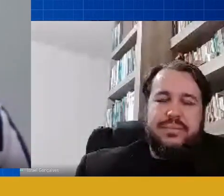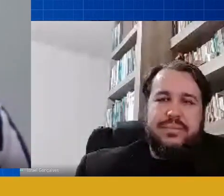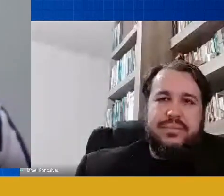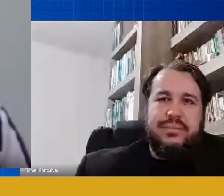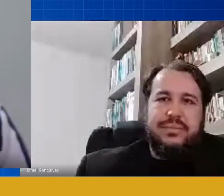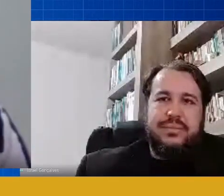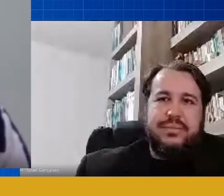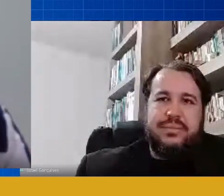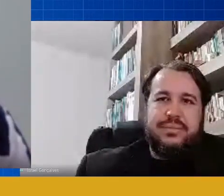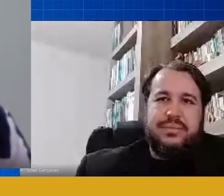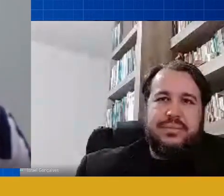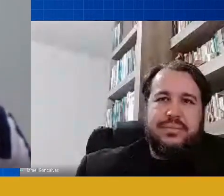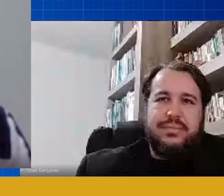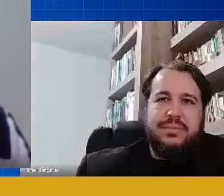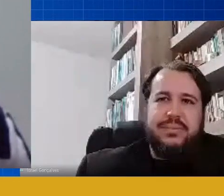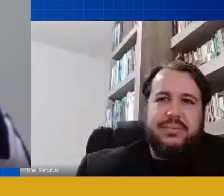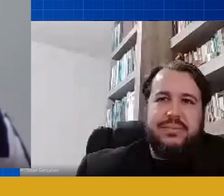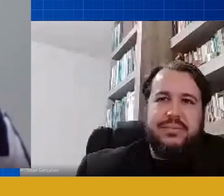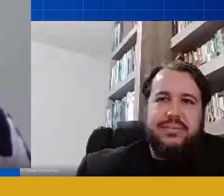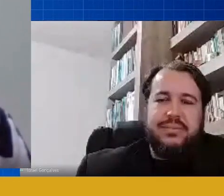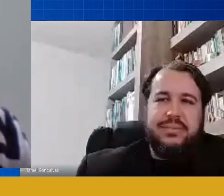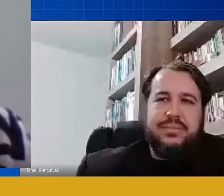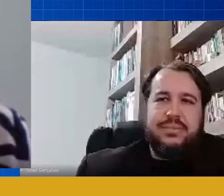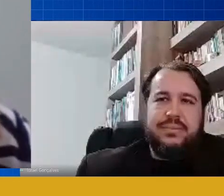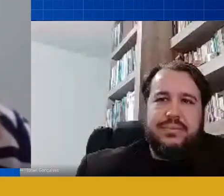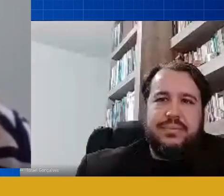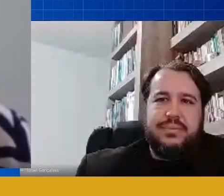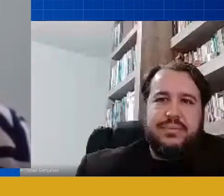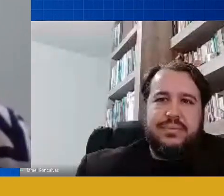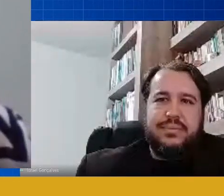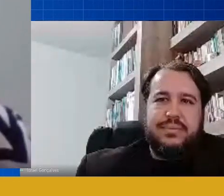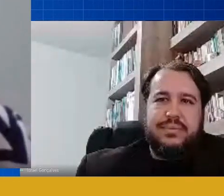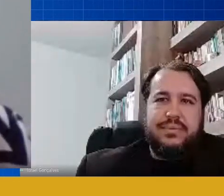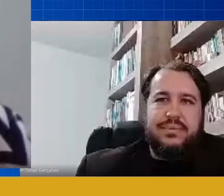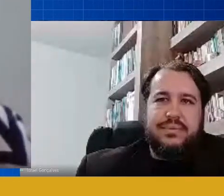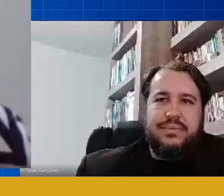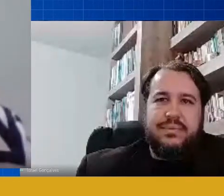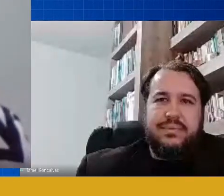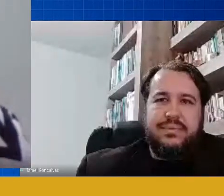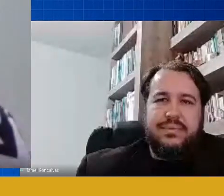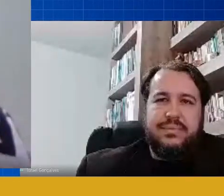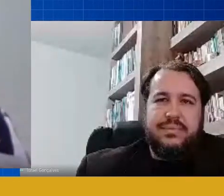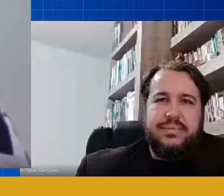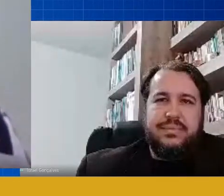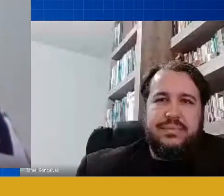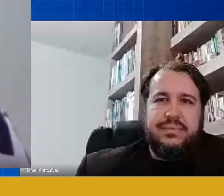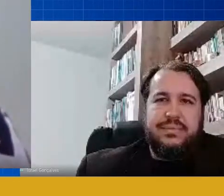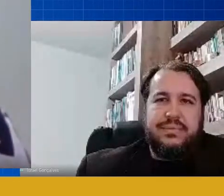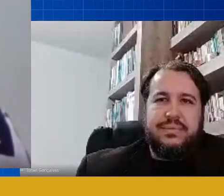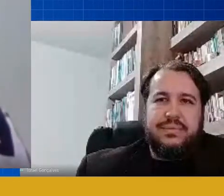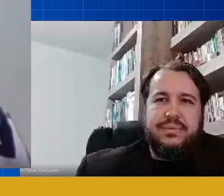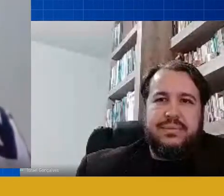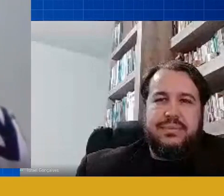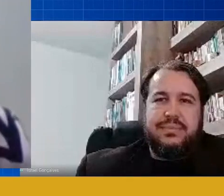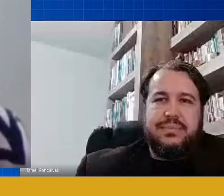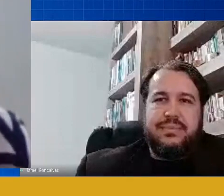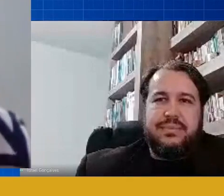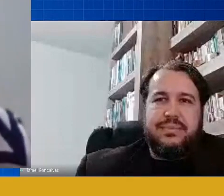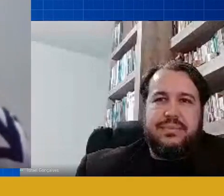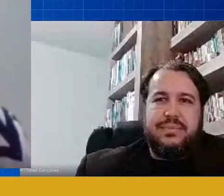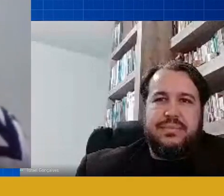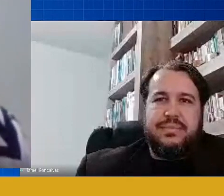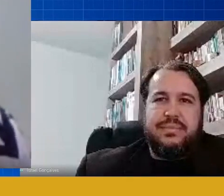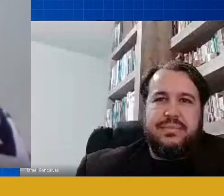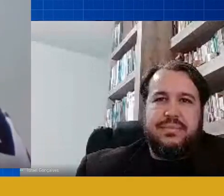estudamos planejamos durante duas horas pra trabalhar durante oito meses no ano oito,